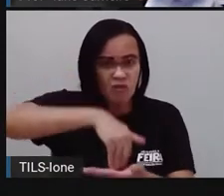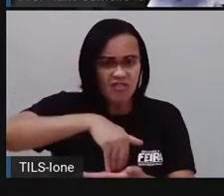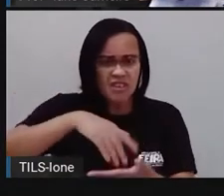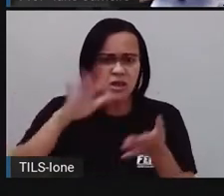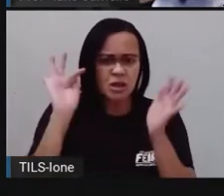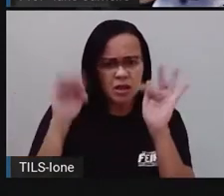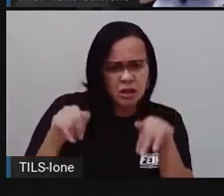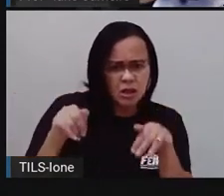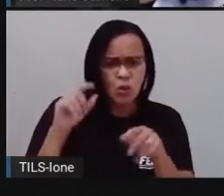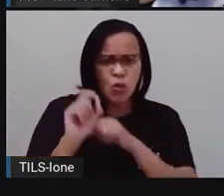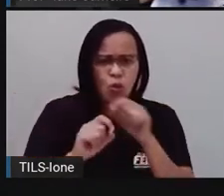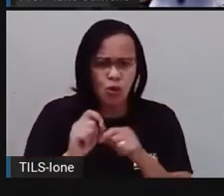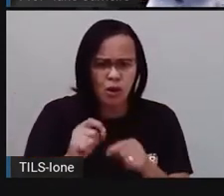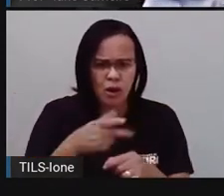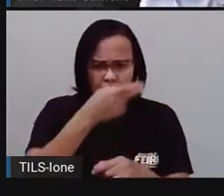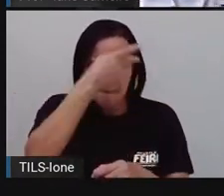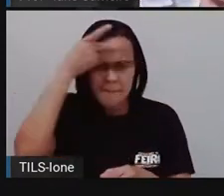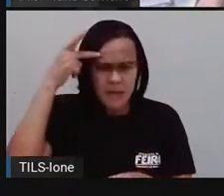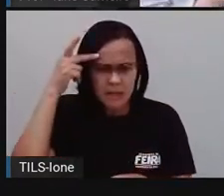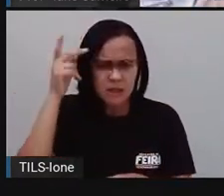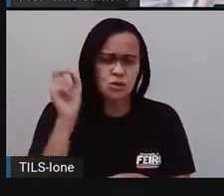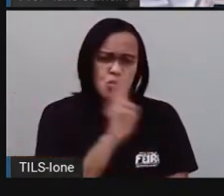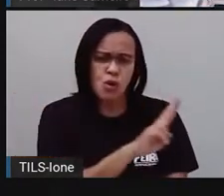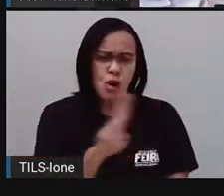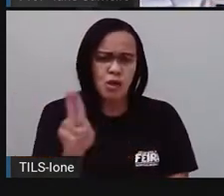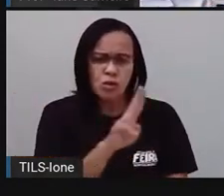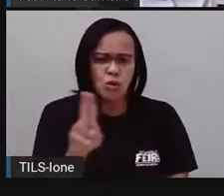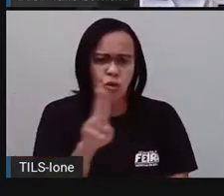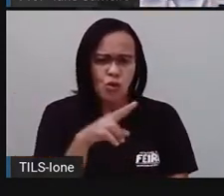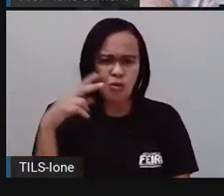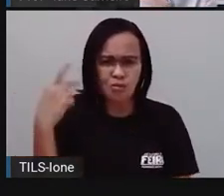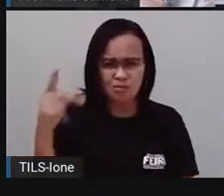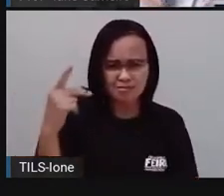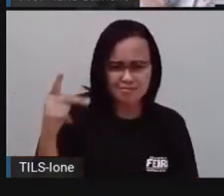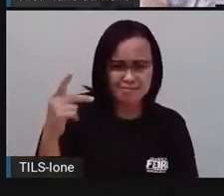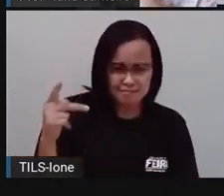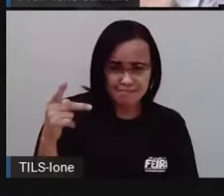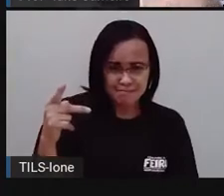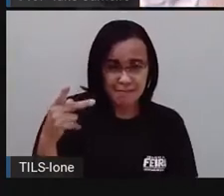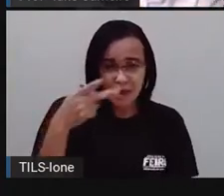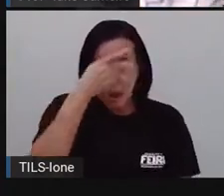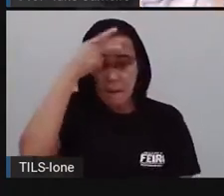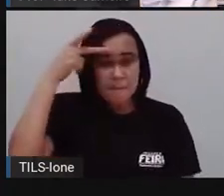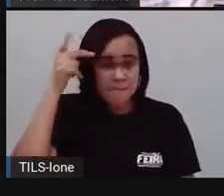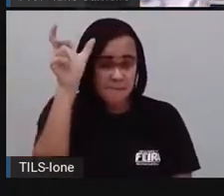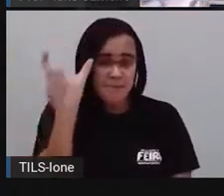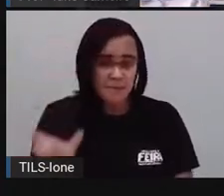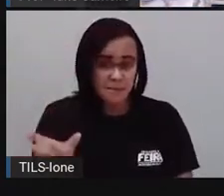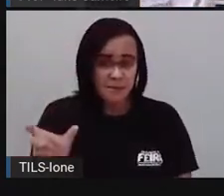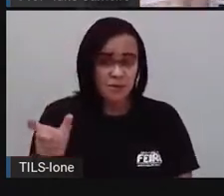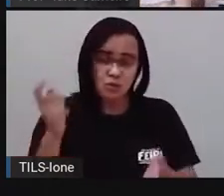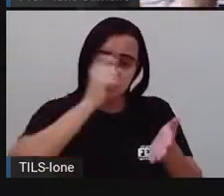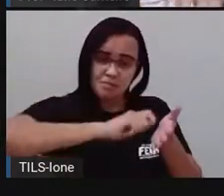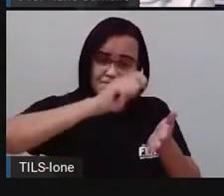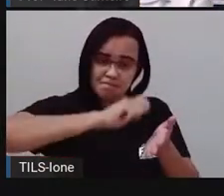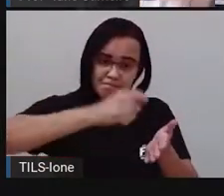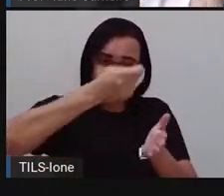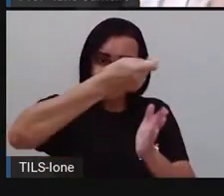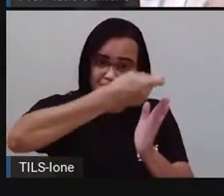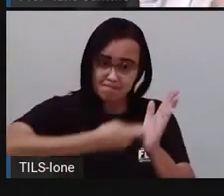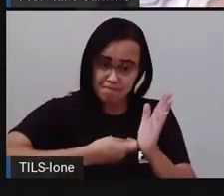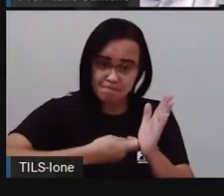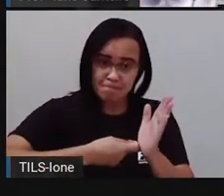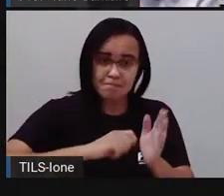Aqui a Pró não está encontrando o autor desse texto, né? Mas deve ter algum lugar aqui. Quem é o editorial responsável